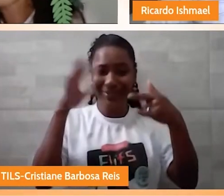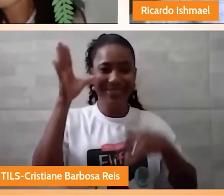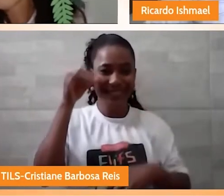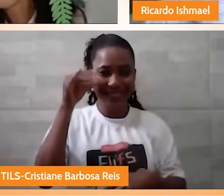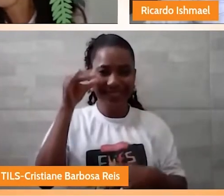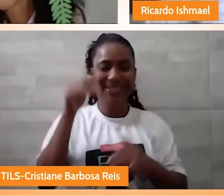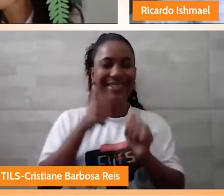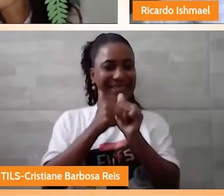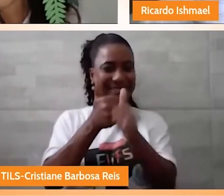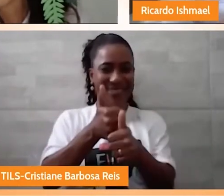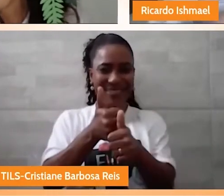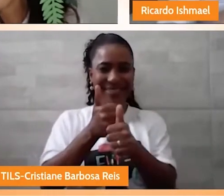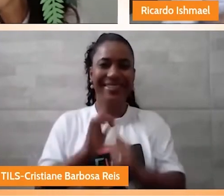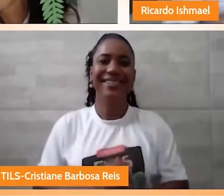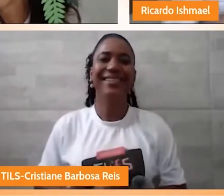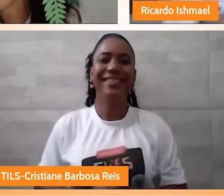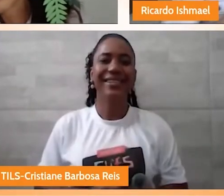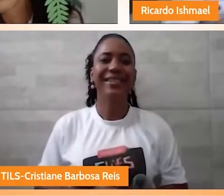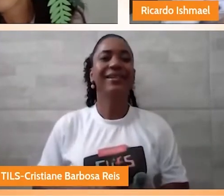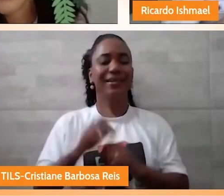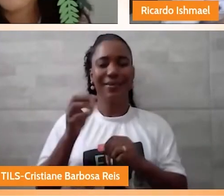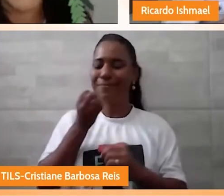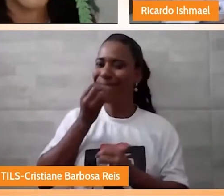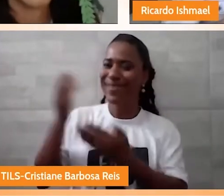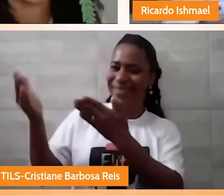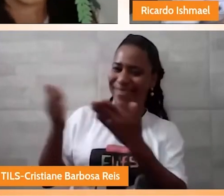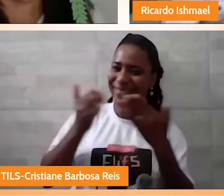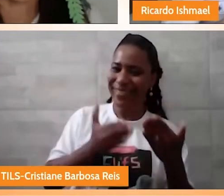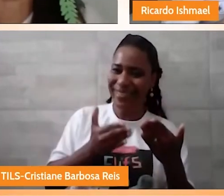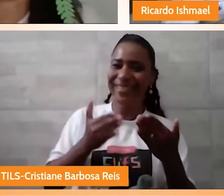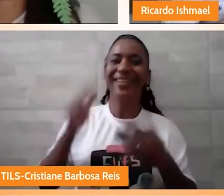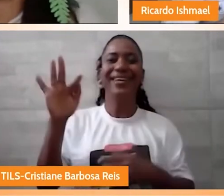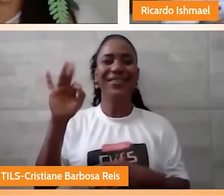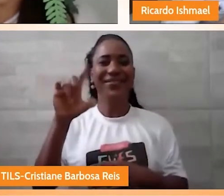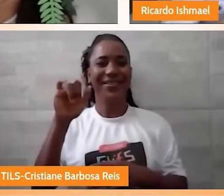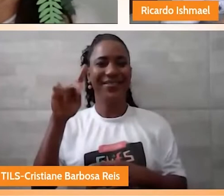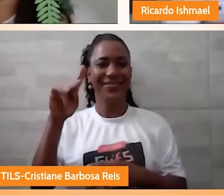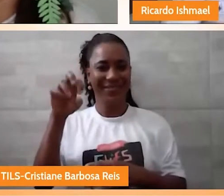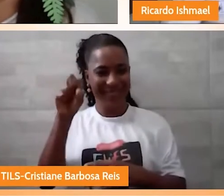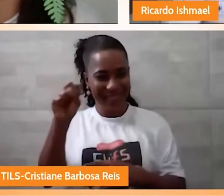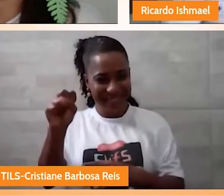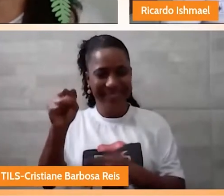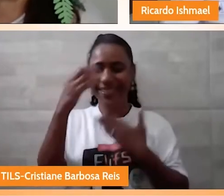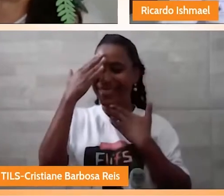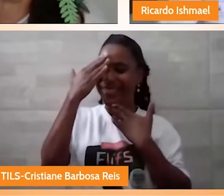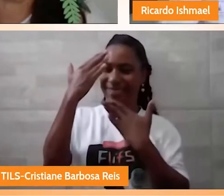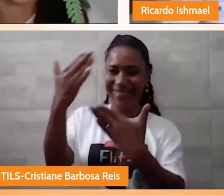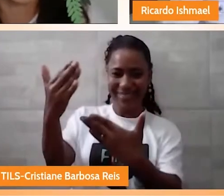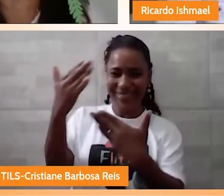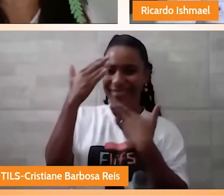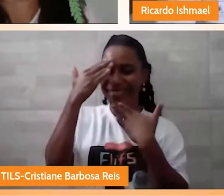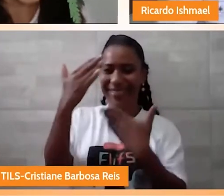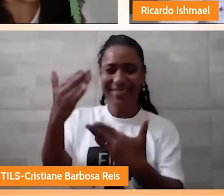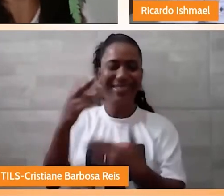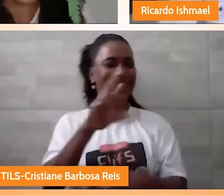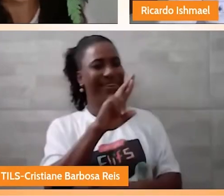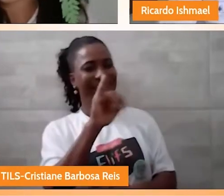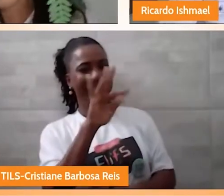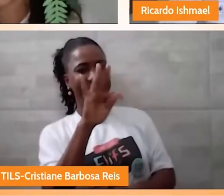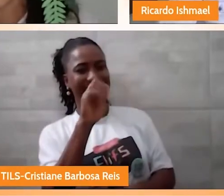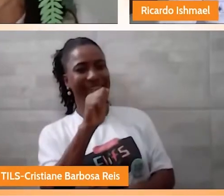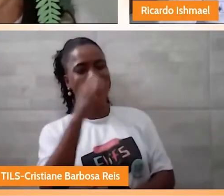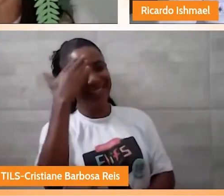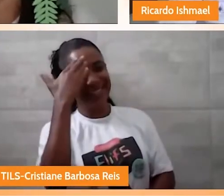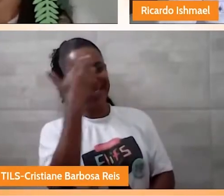Rita Breda está dizendo, seja bem-vindo, a Flifes agradece mais uma vez a sua presença. Ô, Rita, obrigado. Que é da